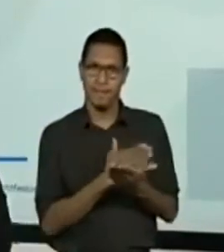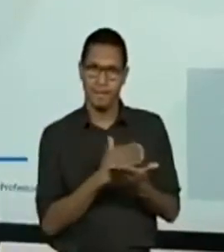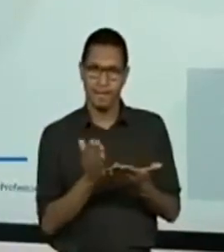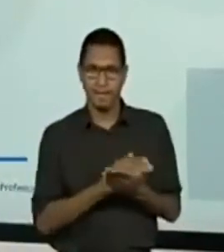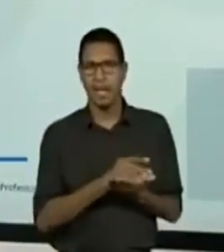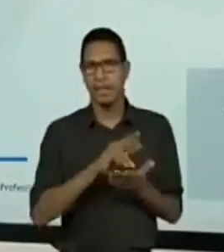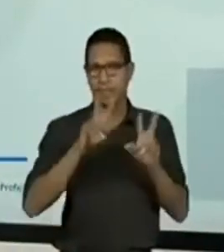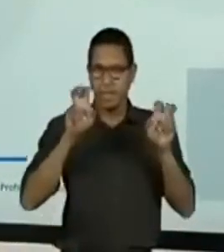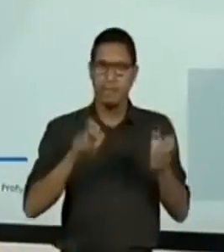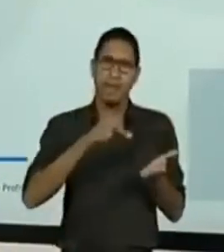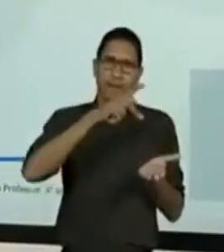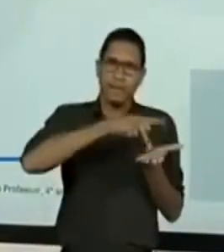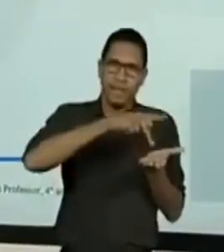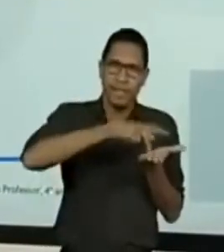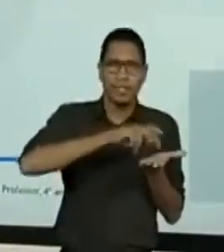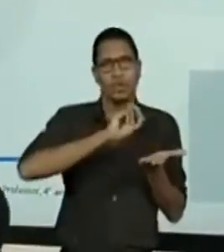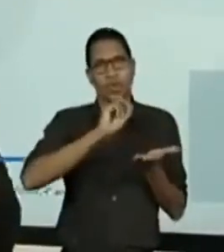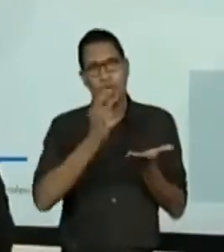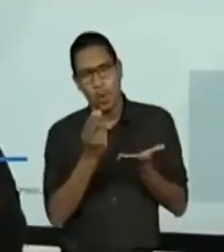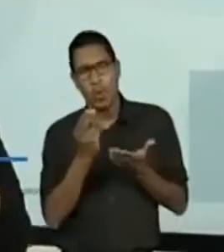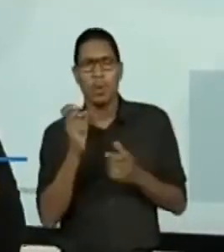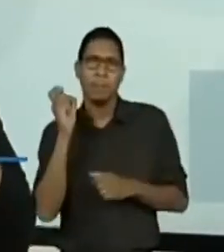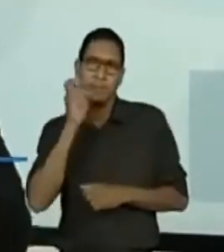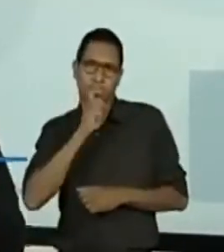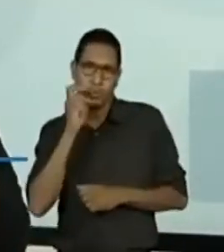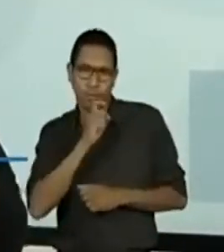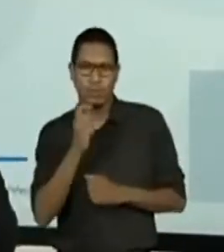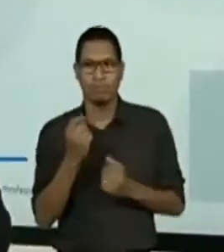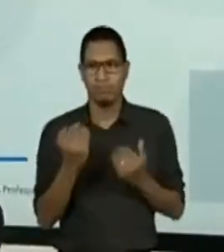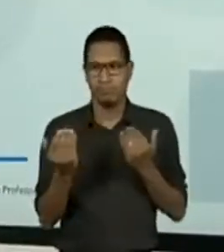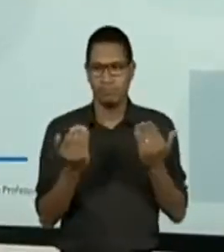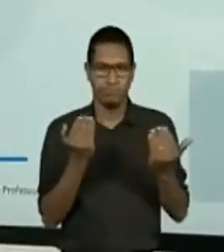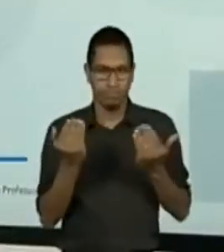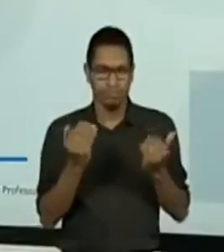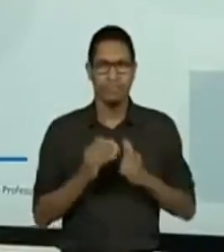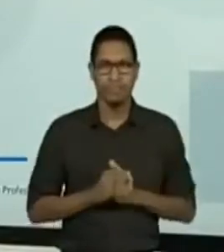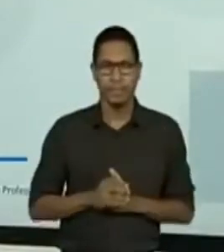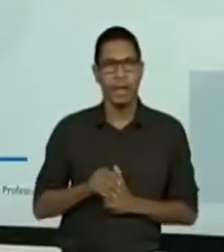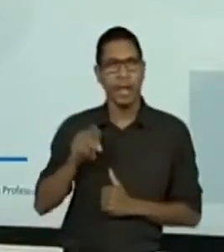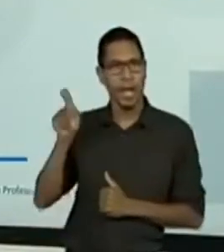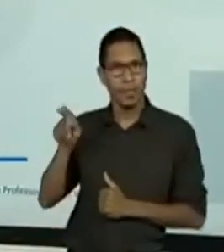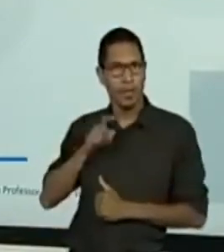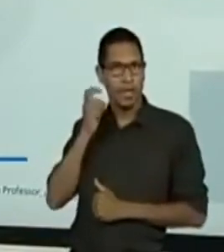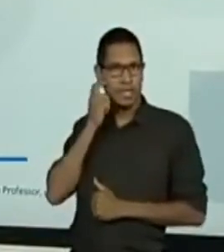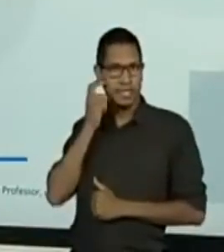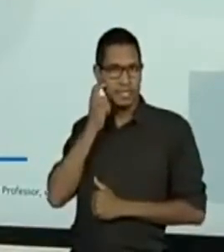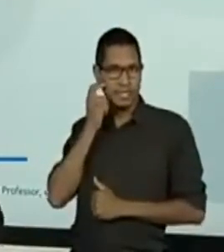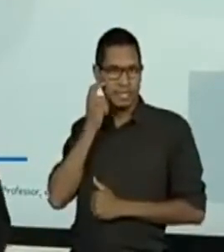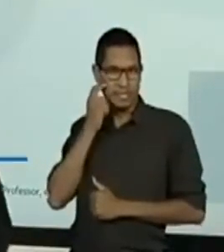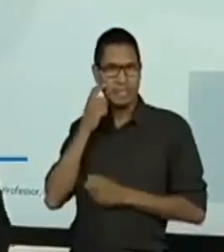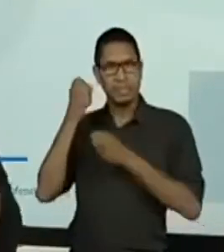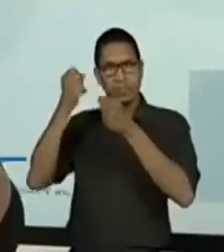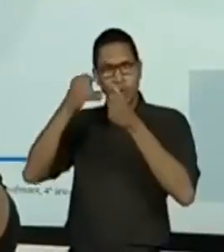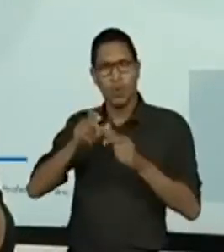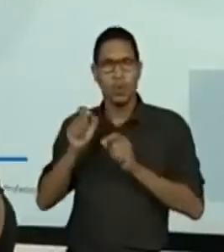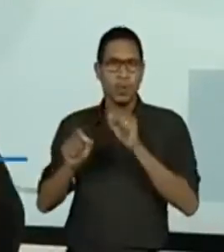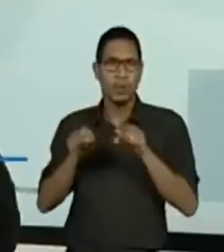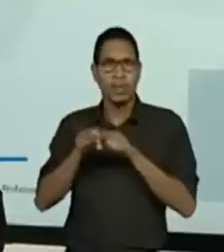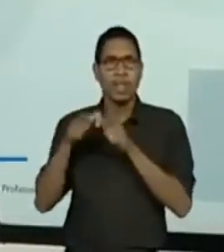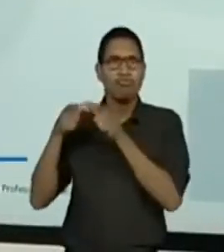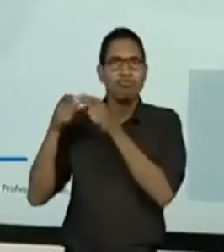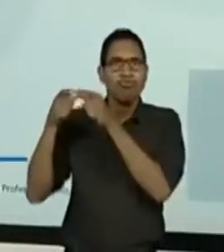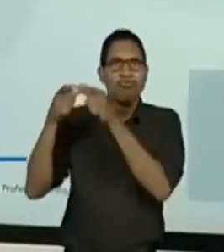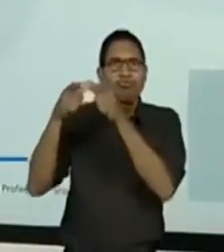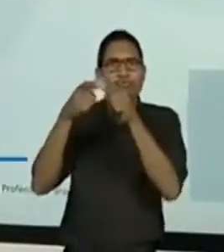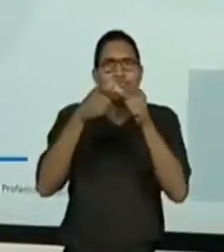ou Mito, e a aluna Regianinha leu a matéria falando, né, sobre discos voadores, que existia